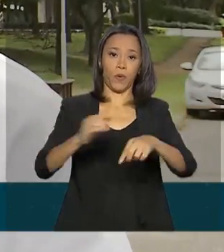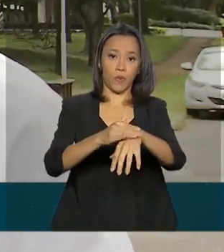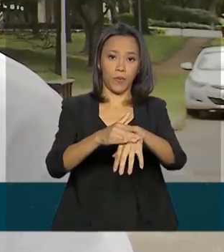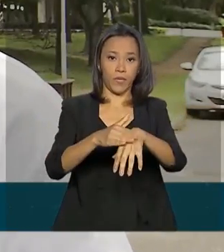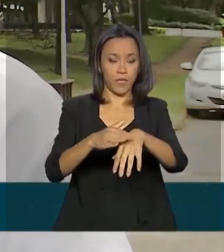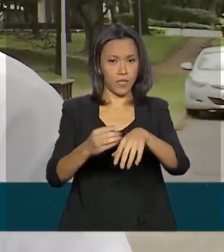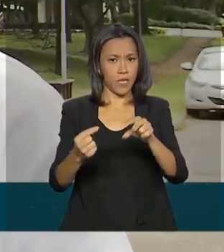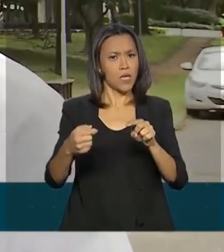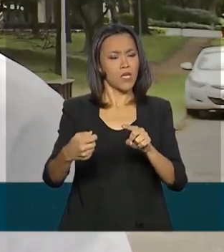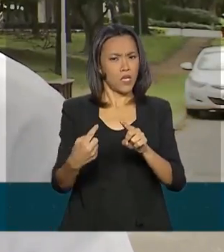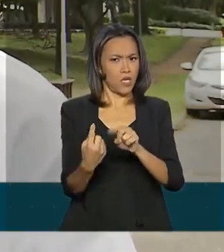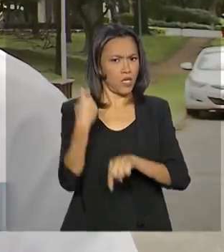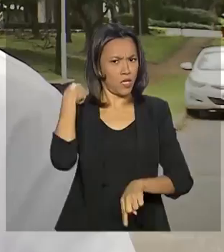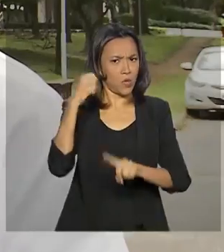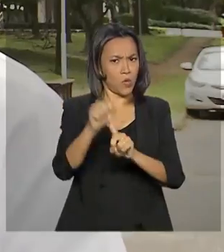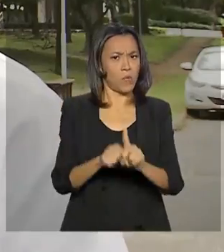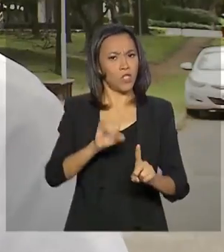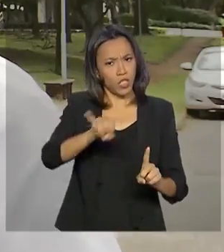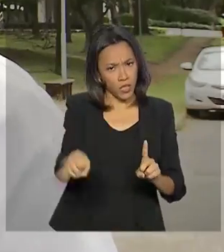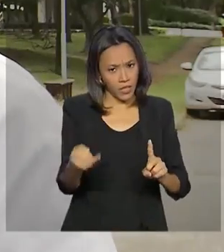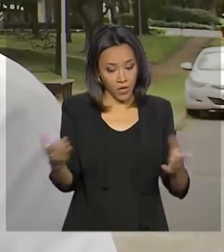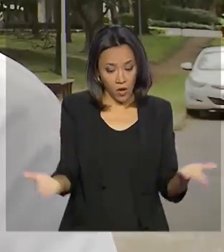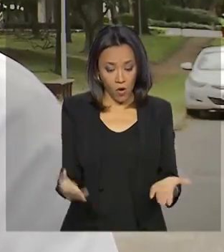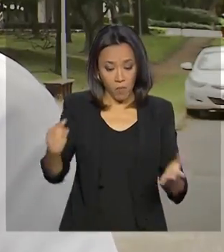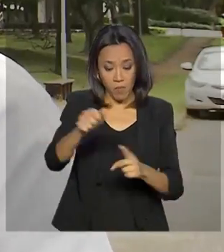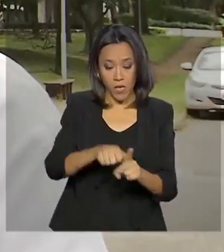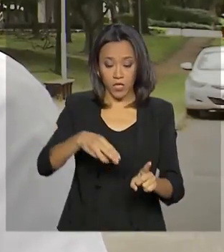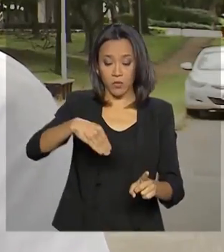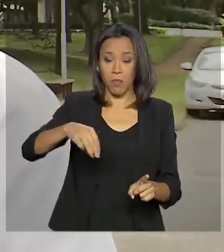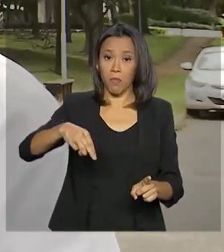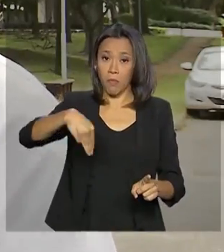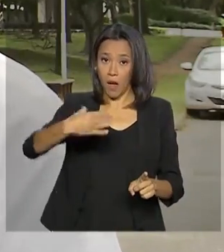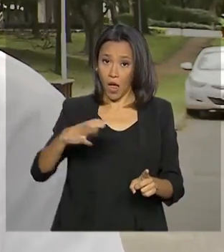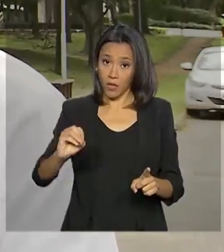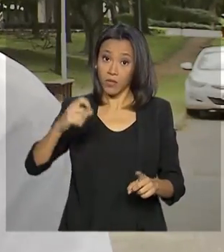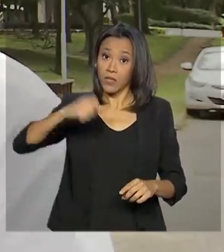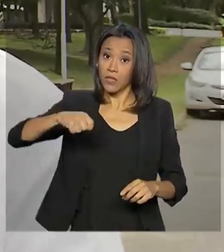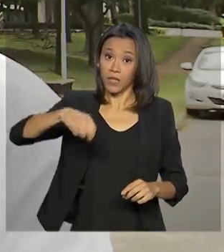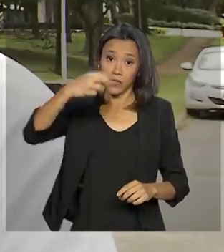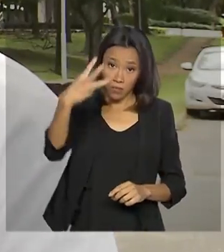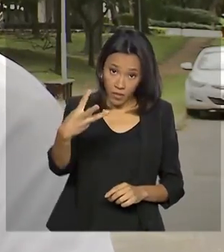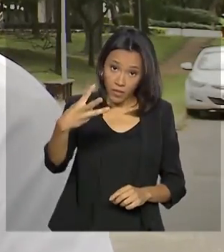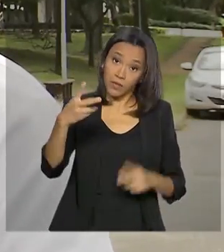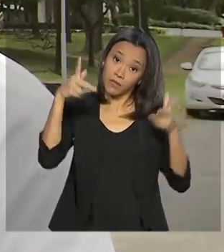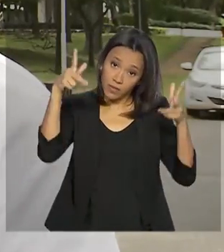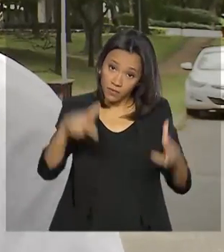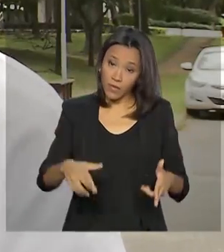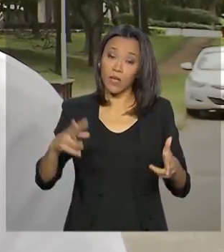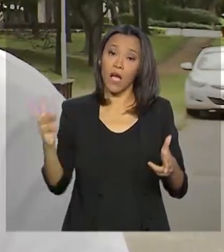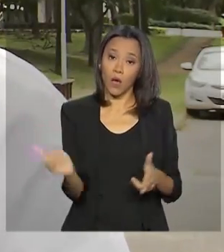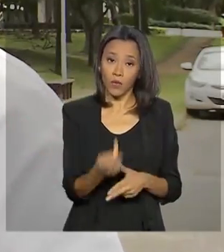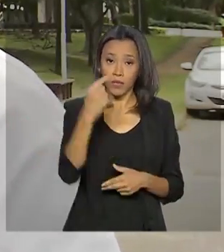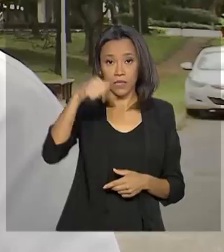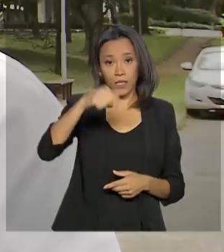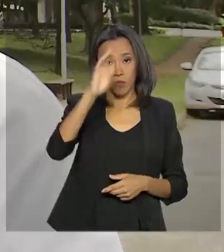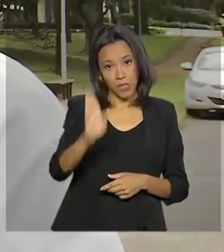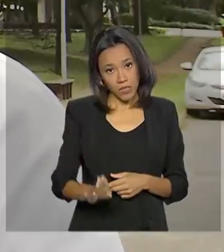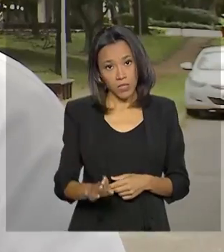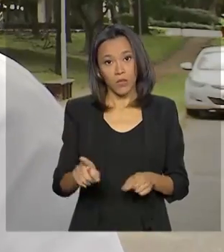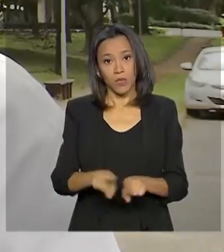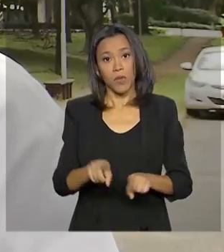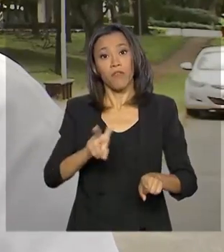começou em janeiro, estamos em março, o que se imagina é que em três meses também esse comportamento vai se repetir aqui. Nós teremos um